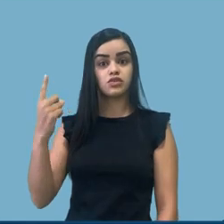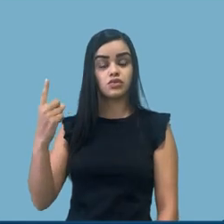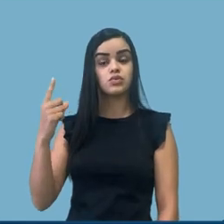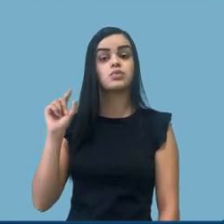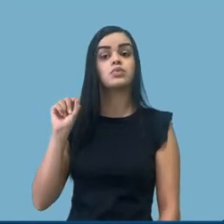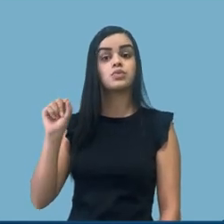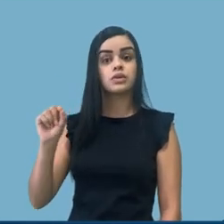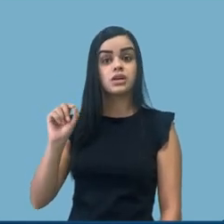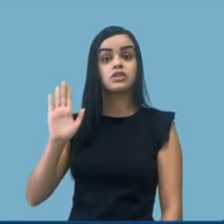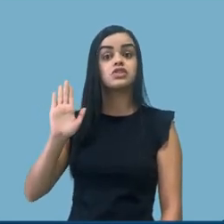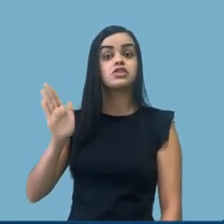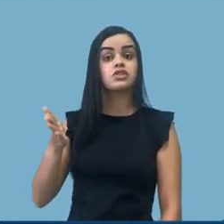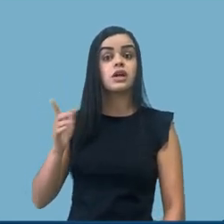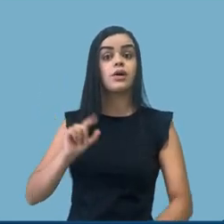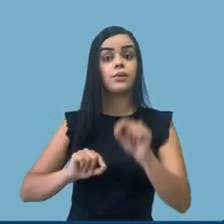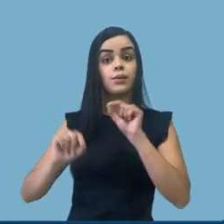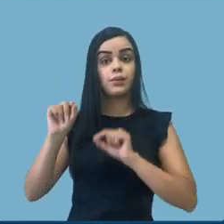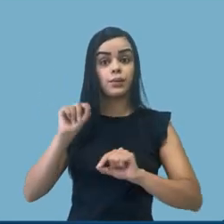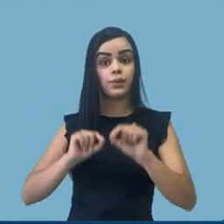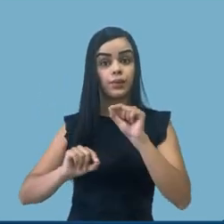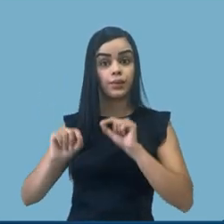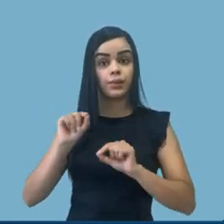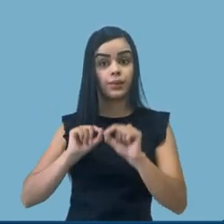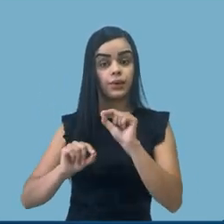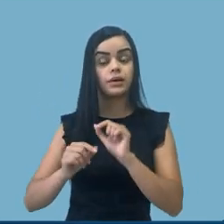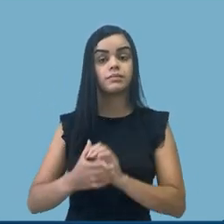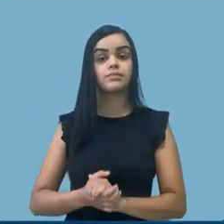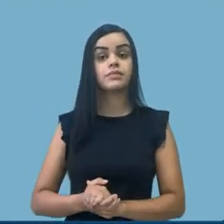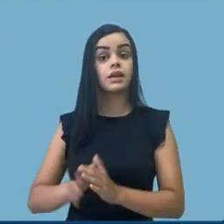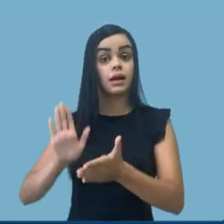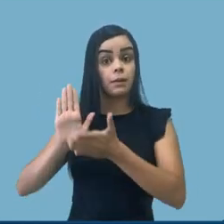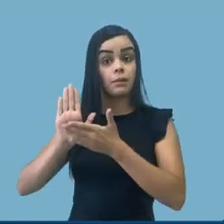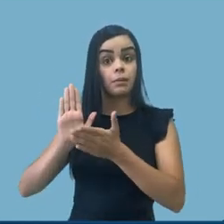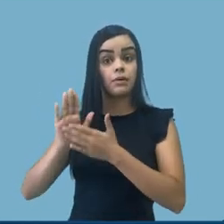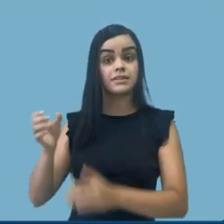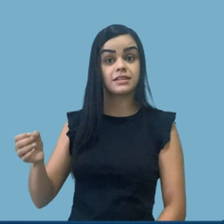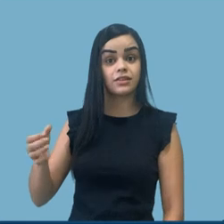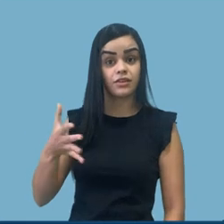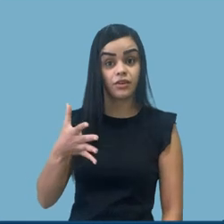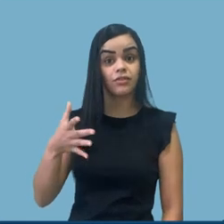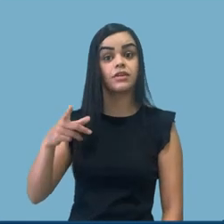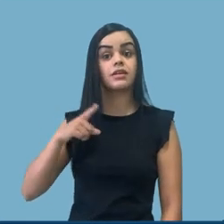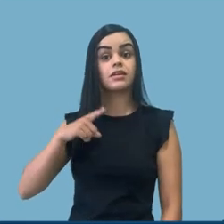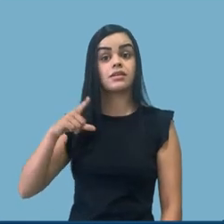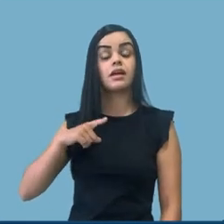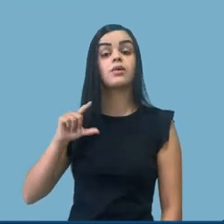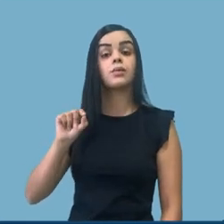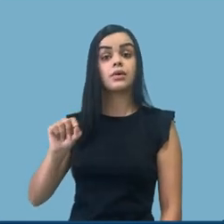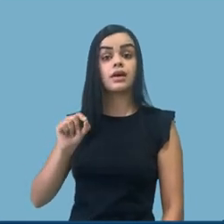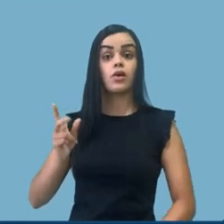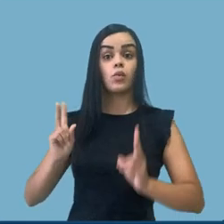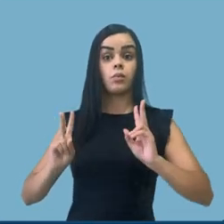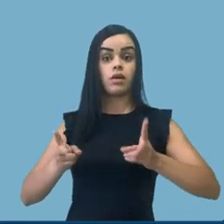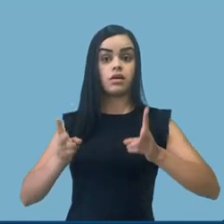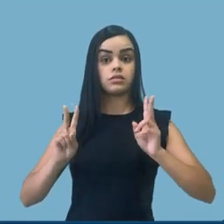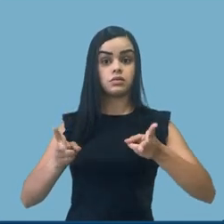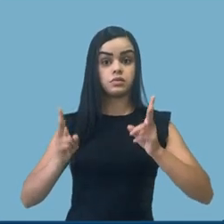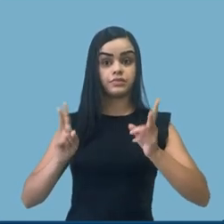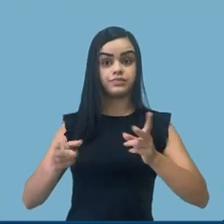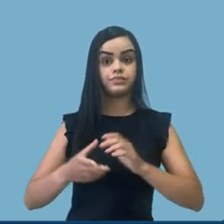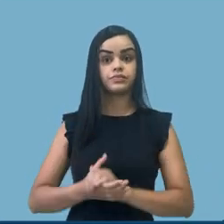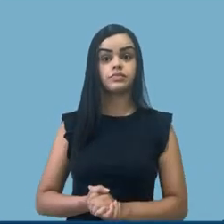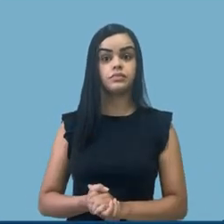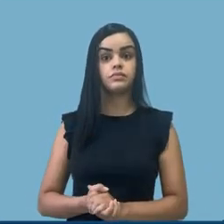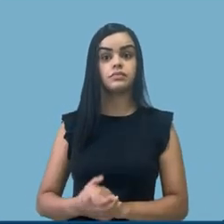procedimento já delineado, de certa forma, na proposta atual, que permanece basicamente o mesmo, que